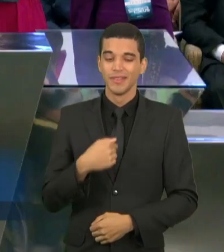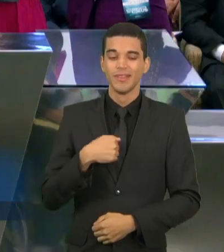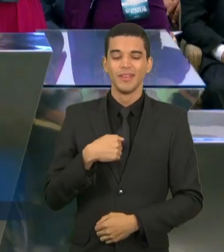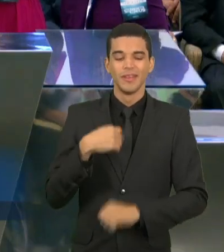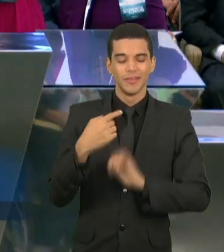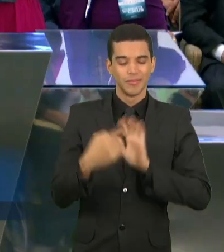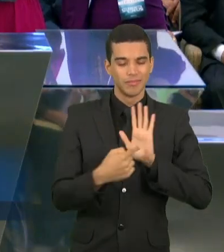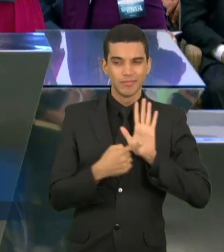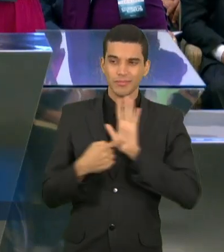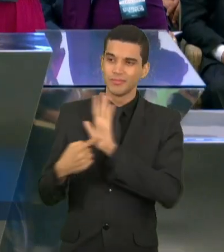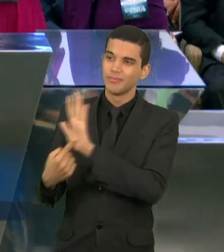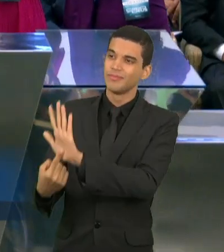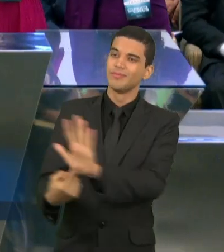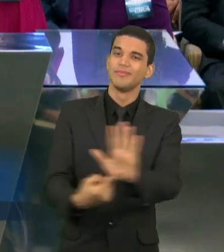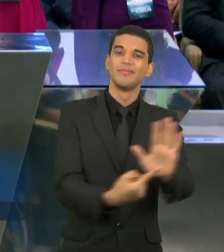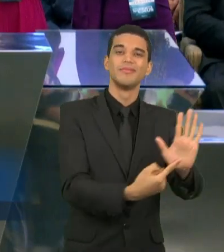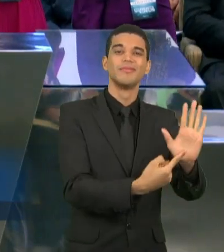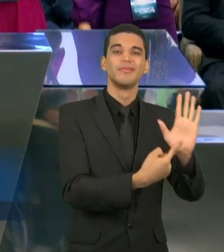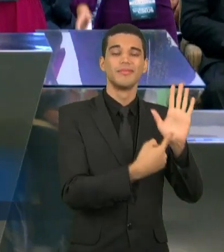poder parar,